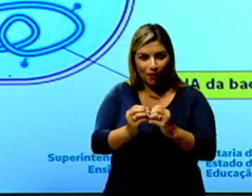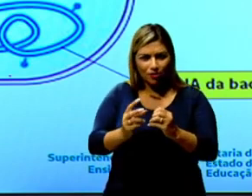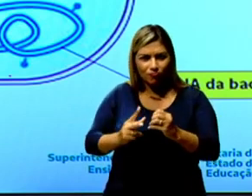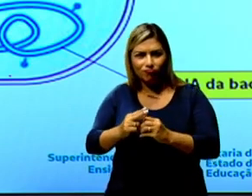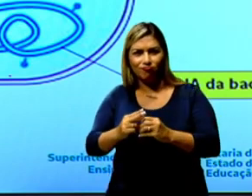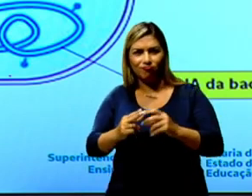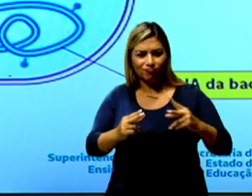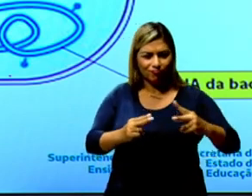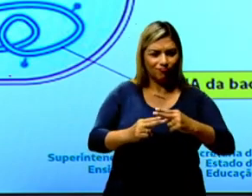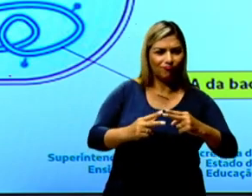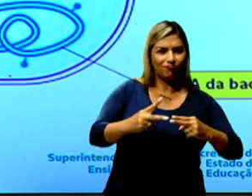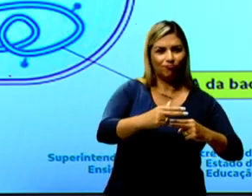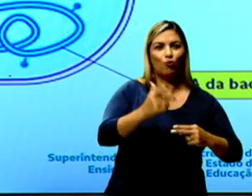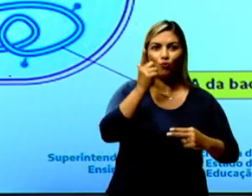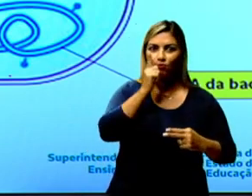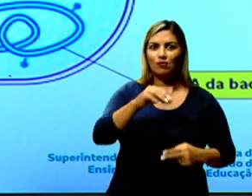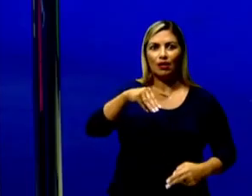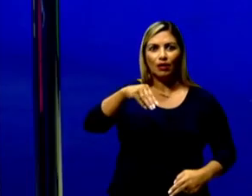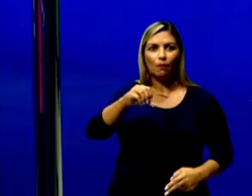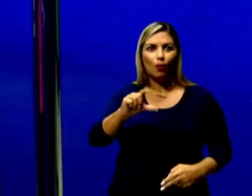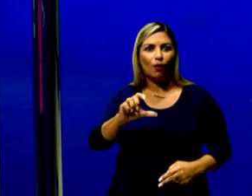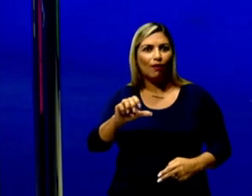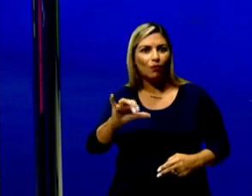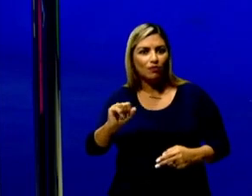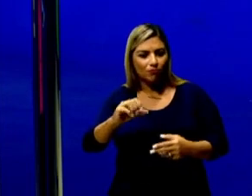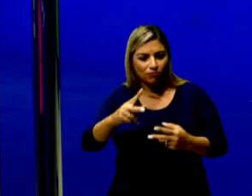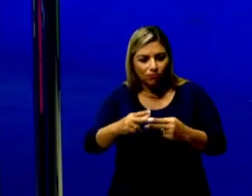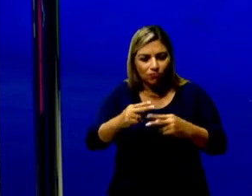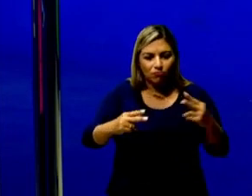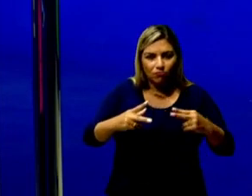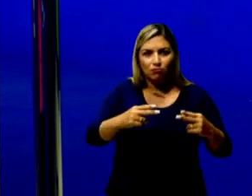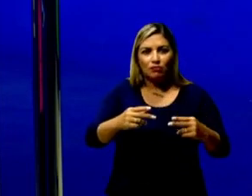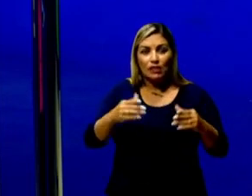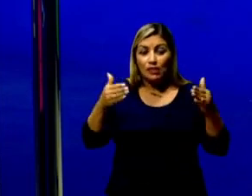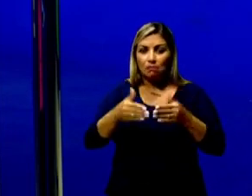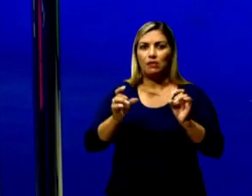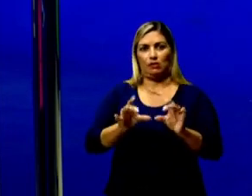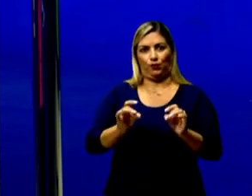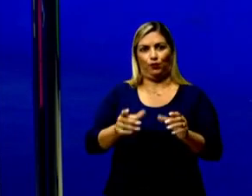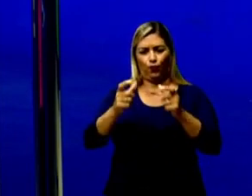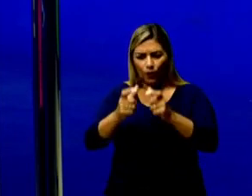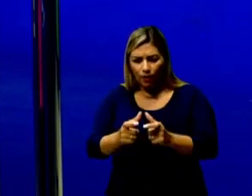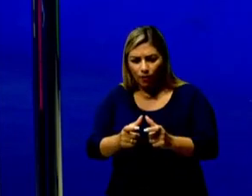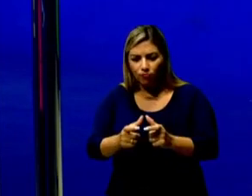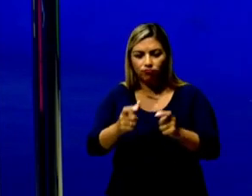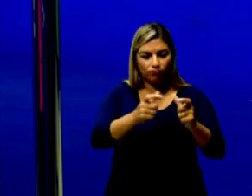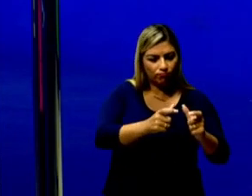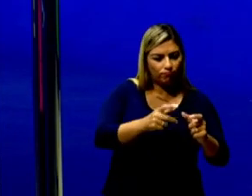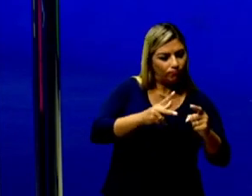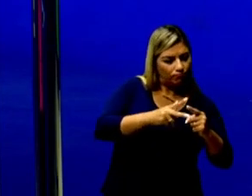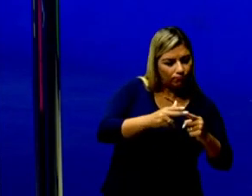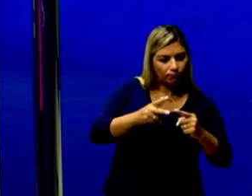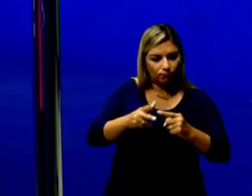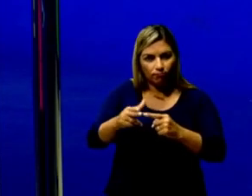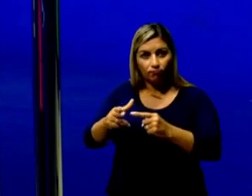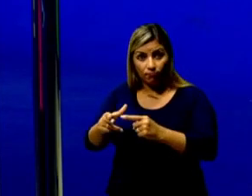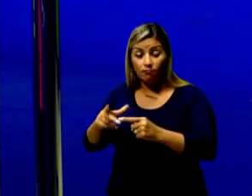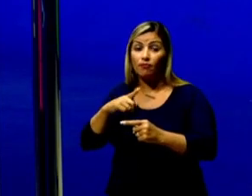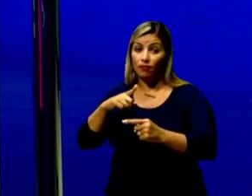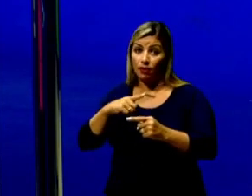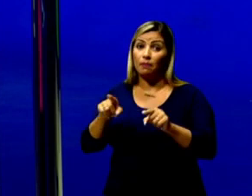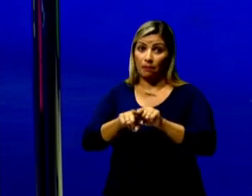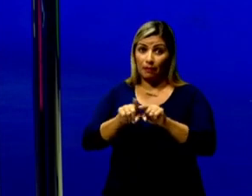cortam, elas clivam a molécula de DNA em pontos específicos. Provavelmente, fazem parte dos